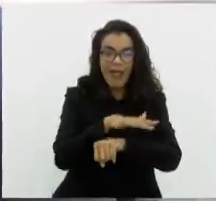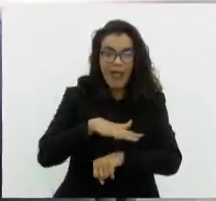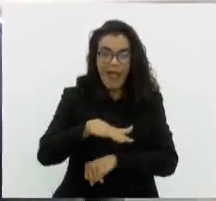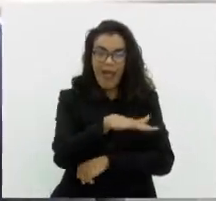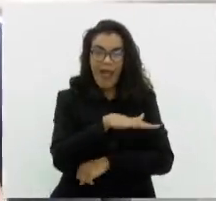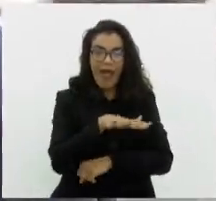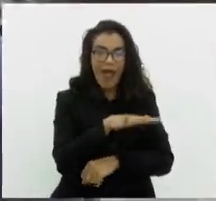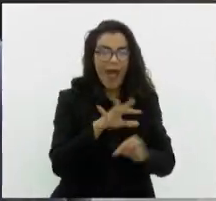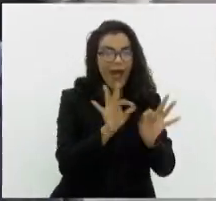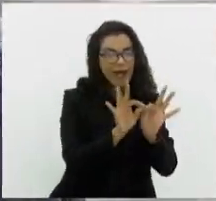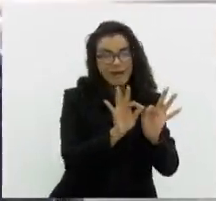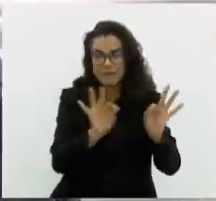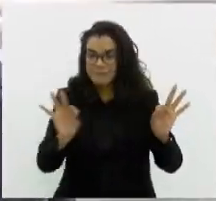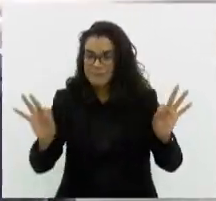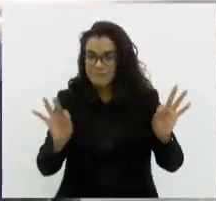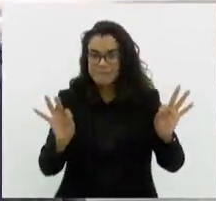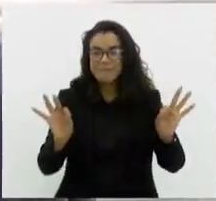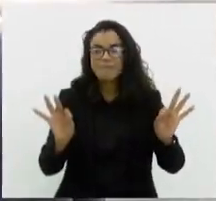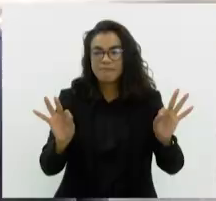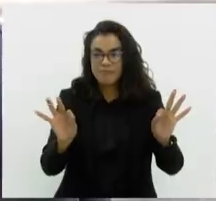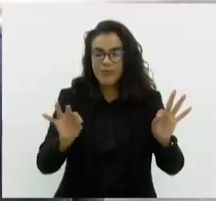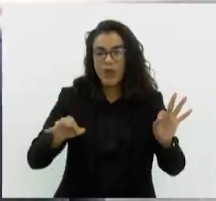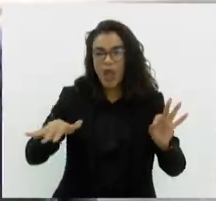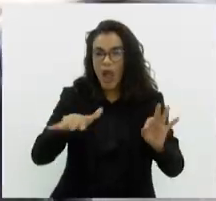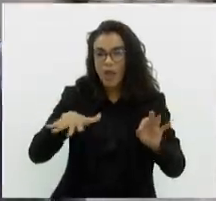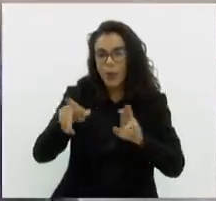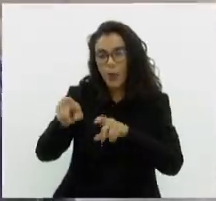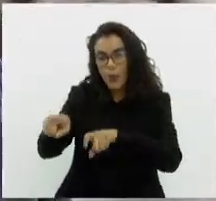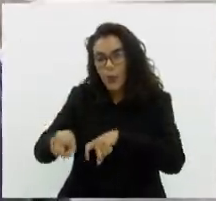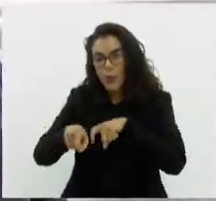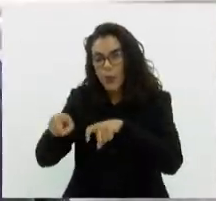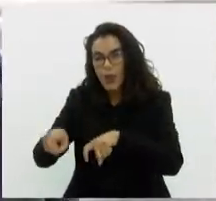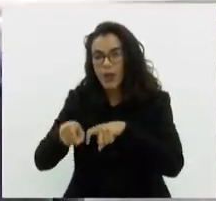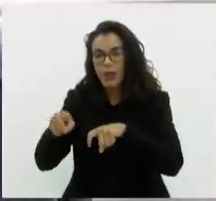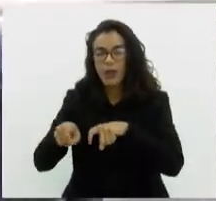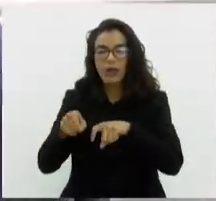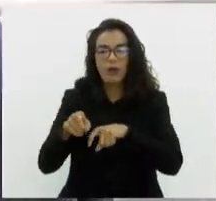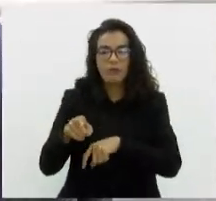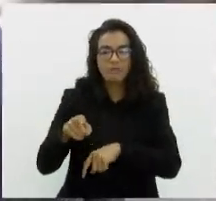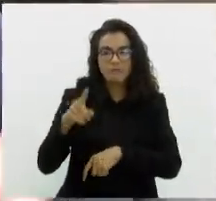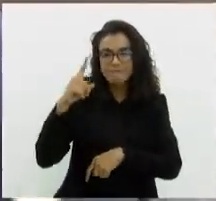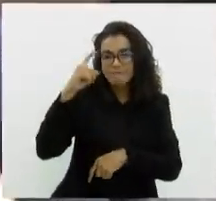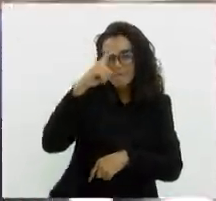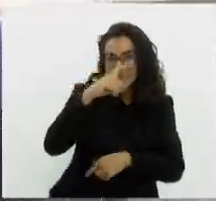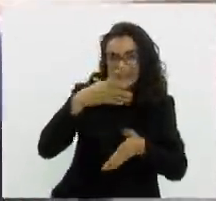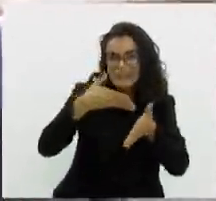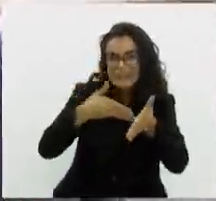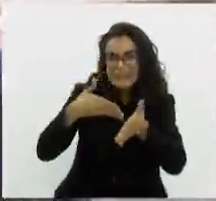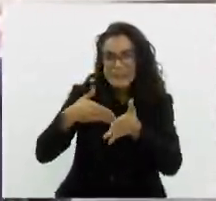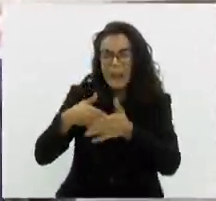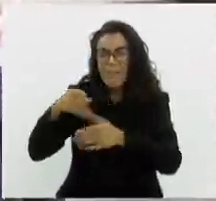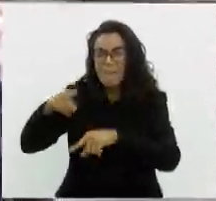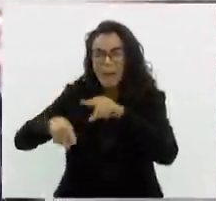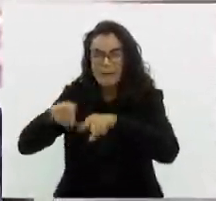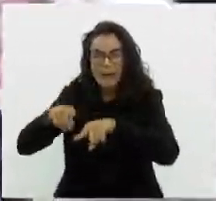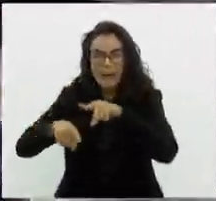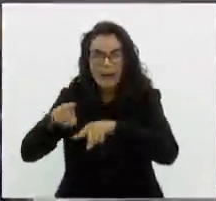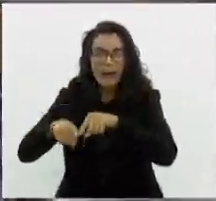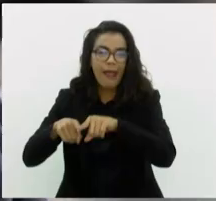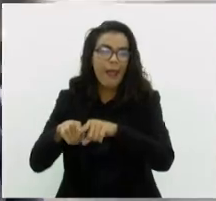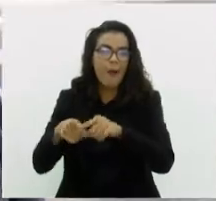estão afastadas de zonas rurais e áreas com dificuldade de você chegar com os equipamentos das